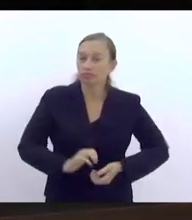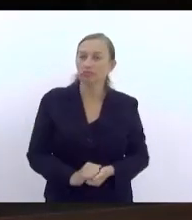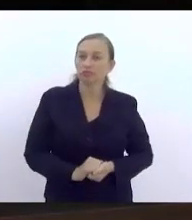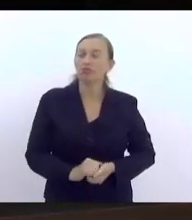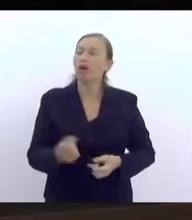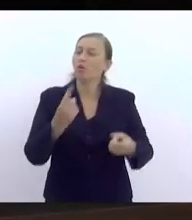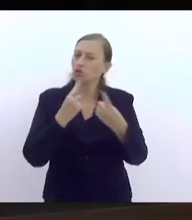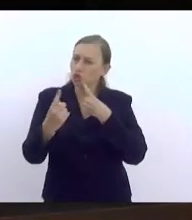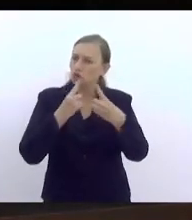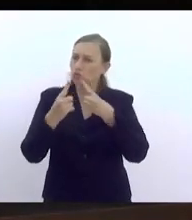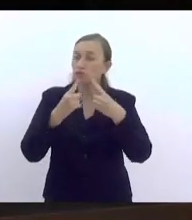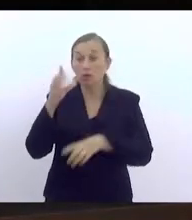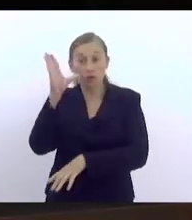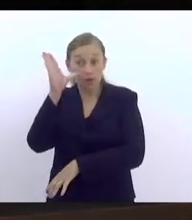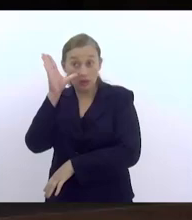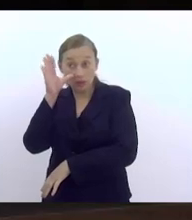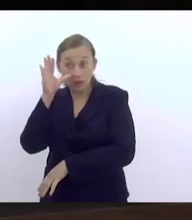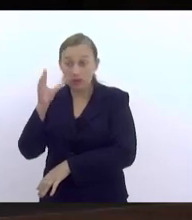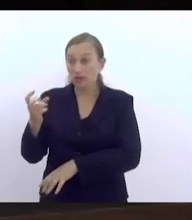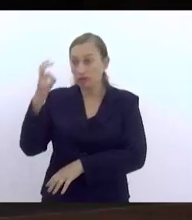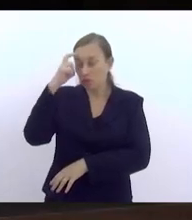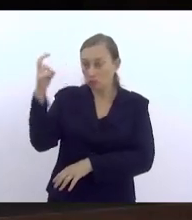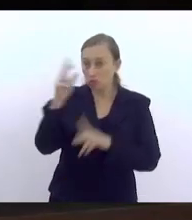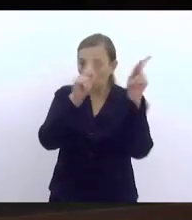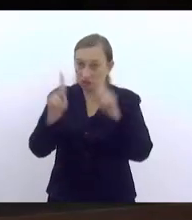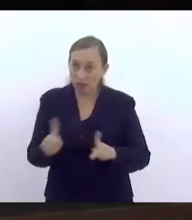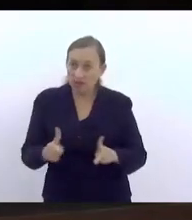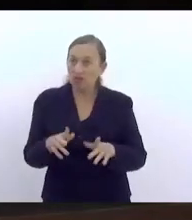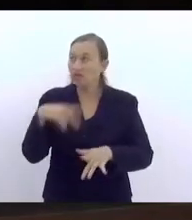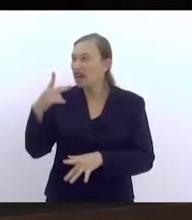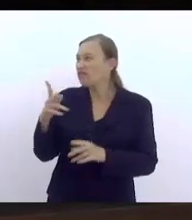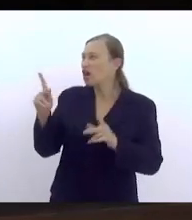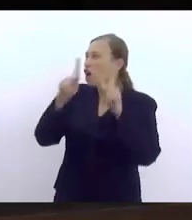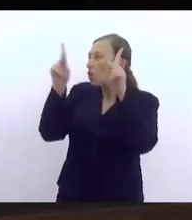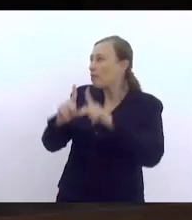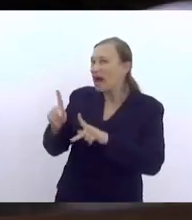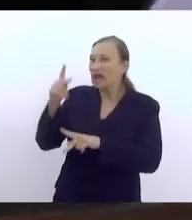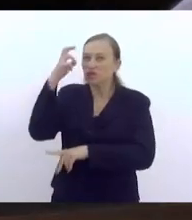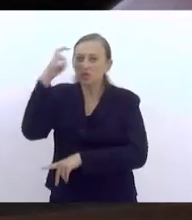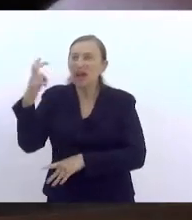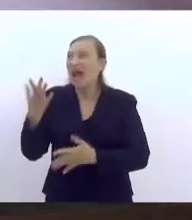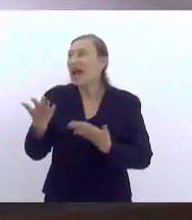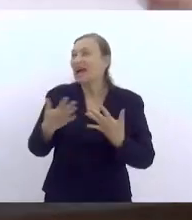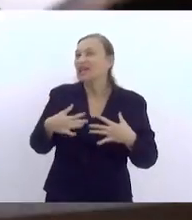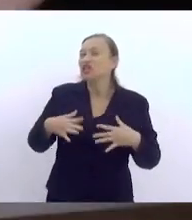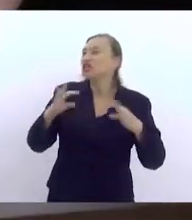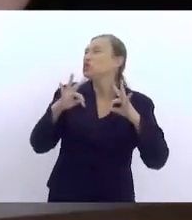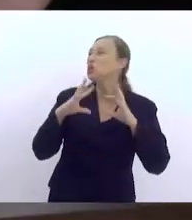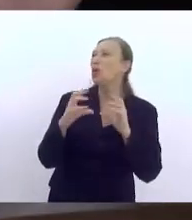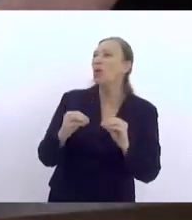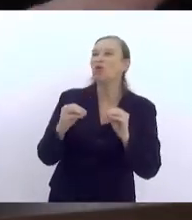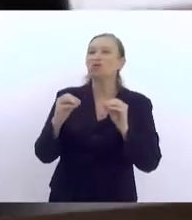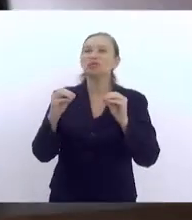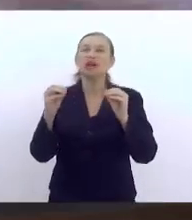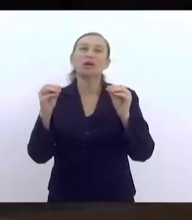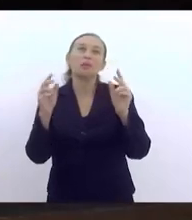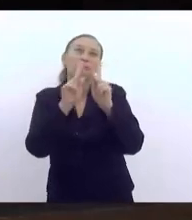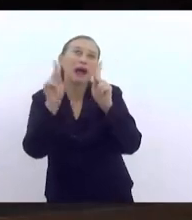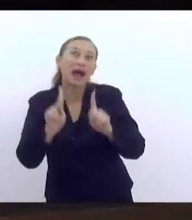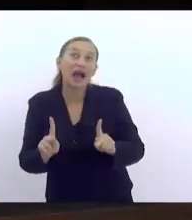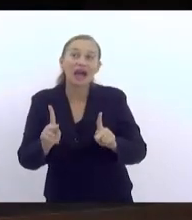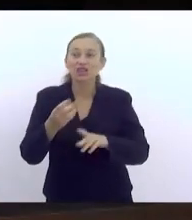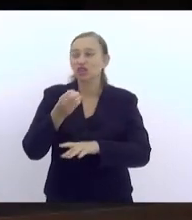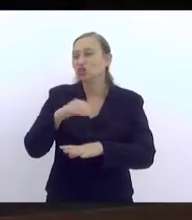é uma discussão interessante da cultura de paz. Quando falamos em cultura de paz, dá uma ideia, de que é todo mundo ali, muito bacana, muito